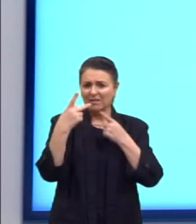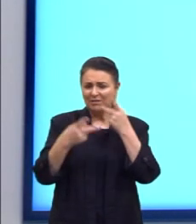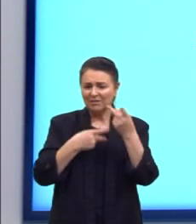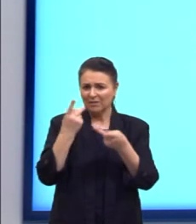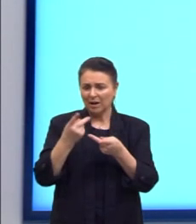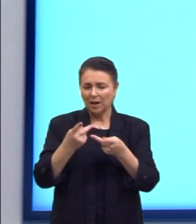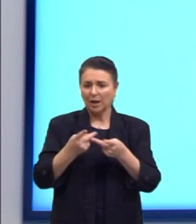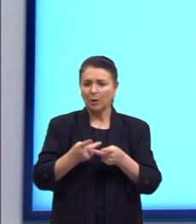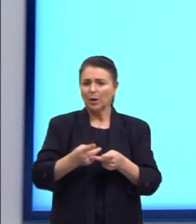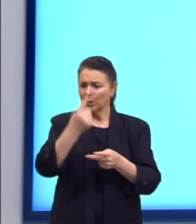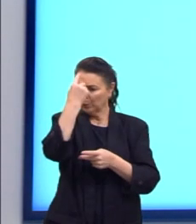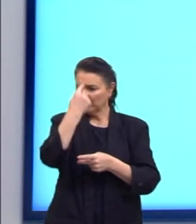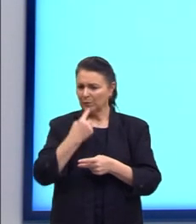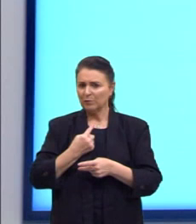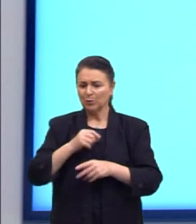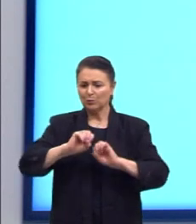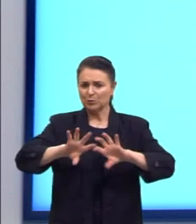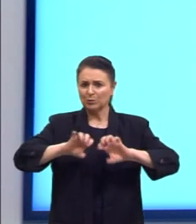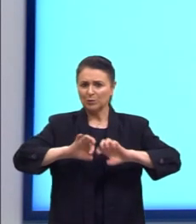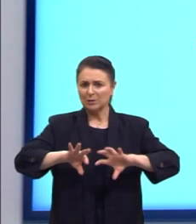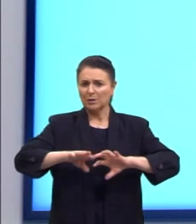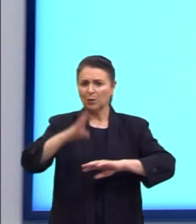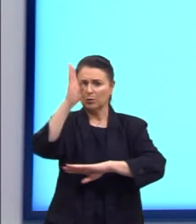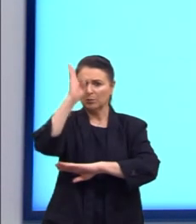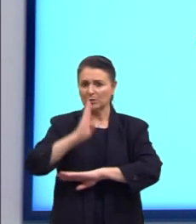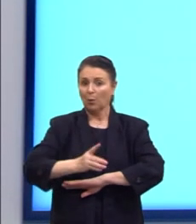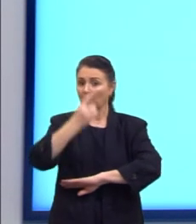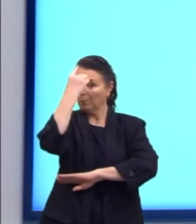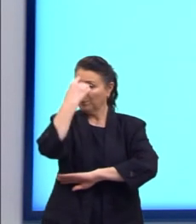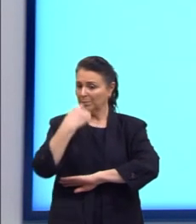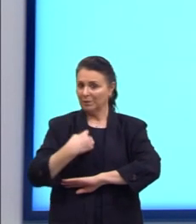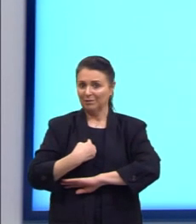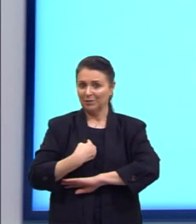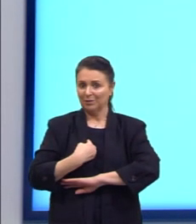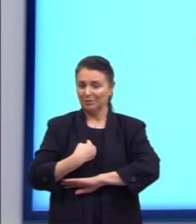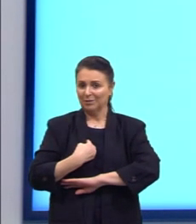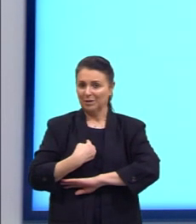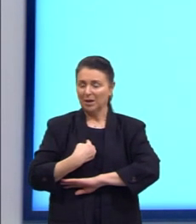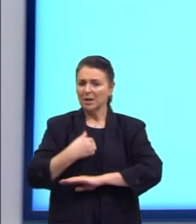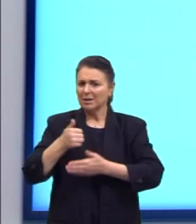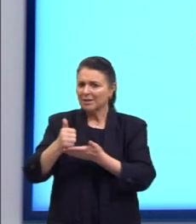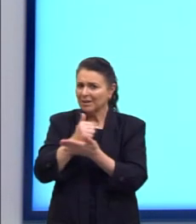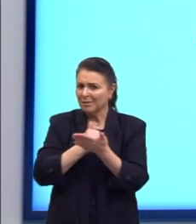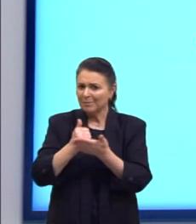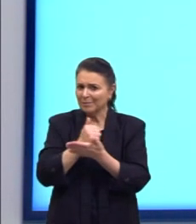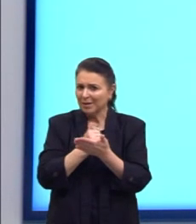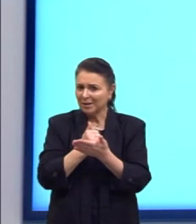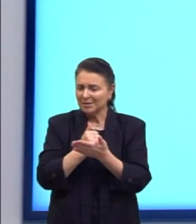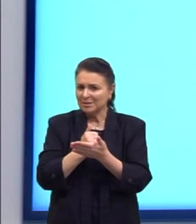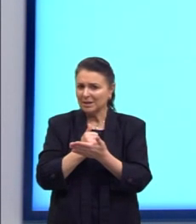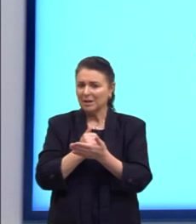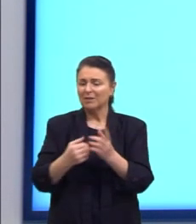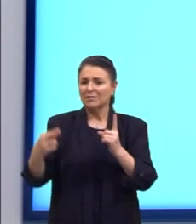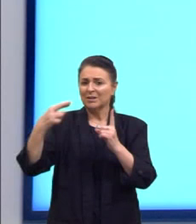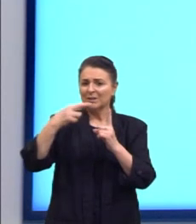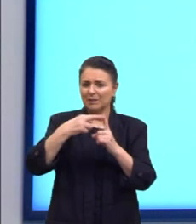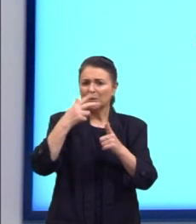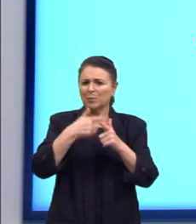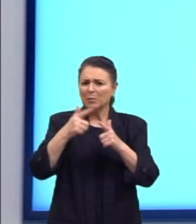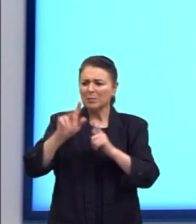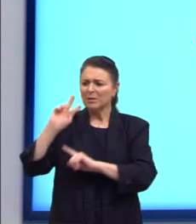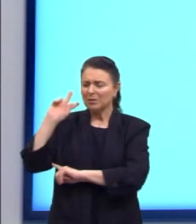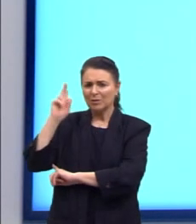o perfil de educação brasileira, um perfil de educação brasileira como pilar da questão. Isso faz referência a um problema